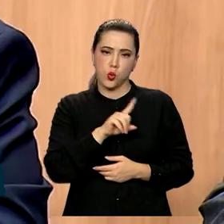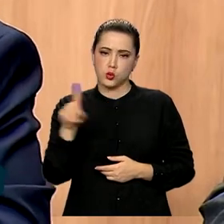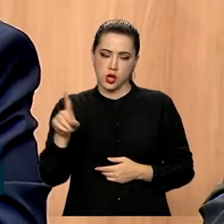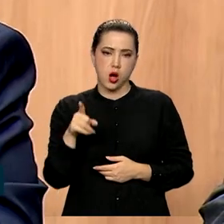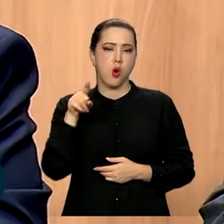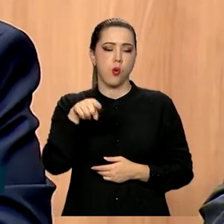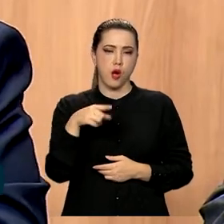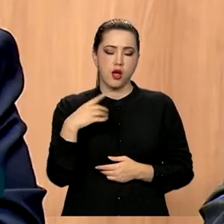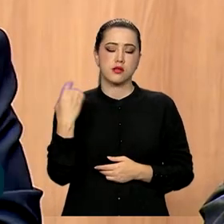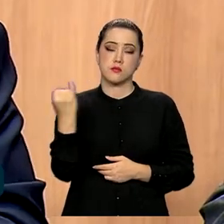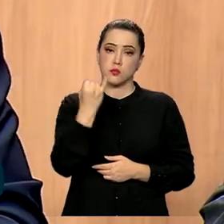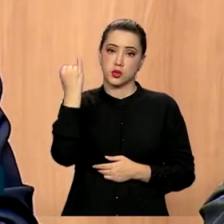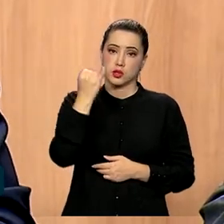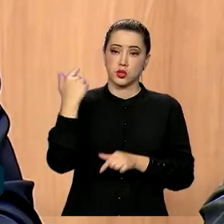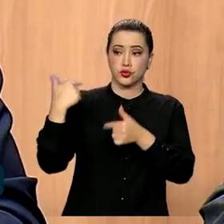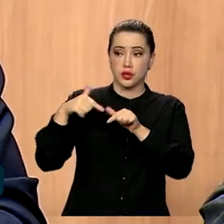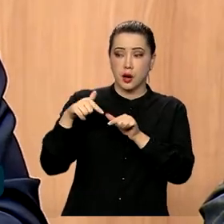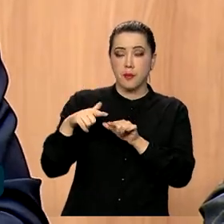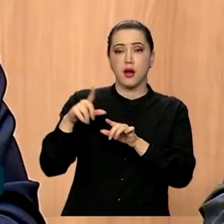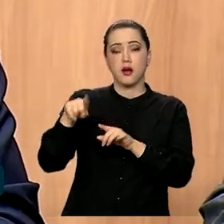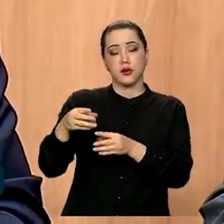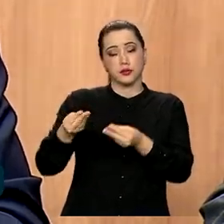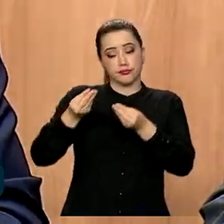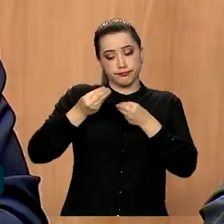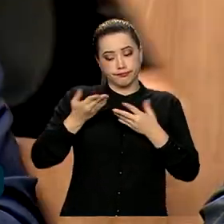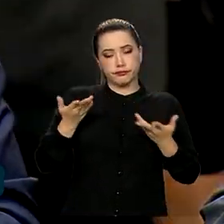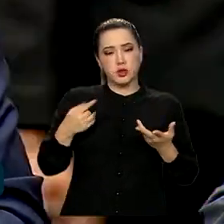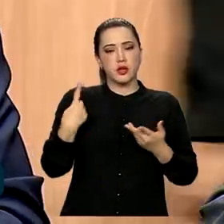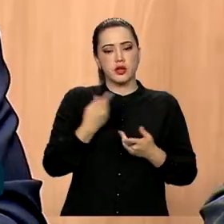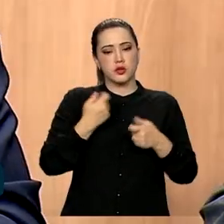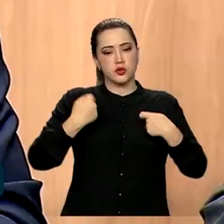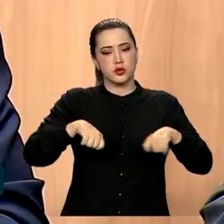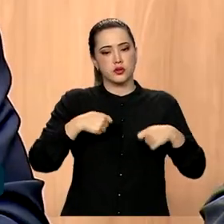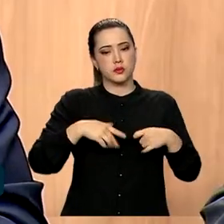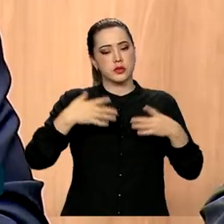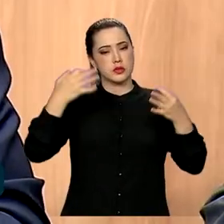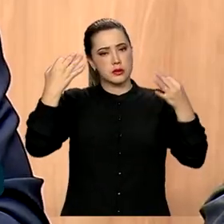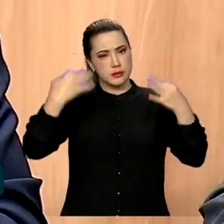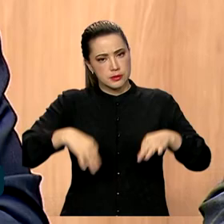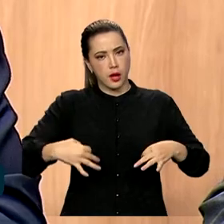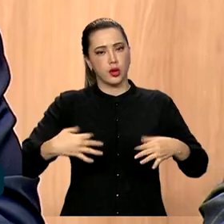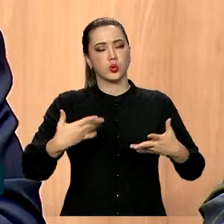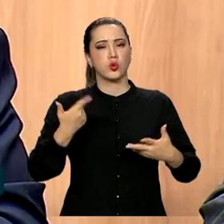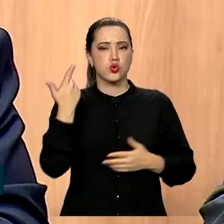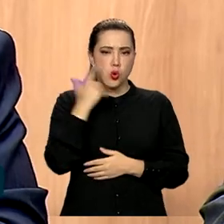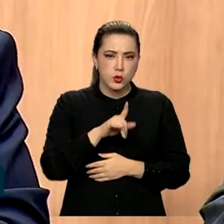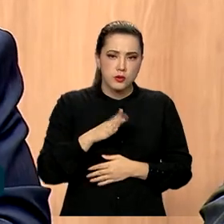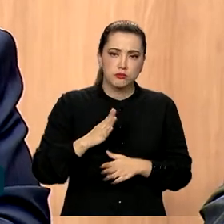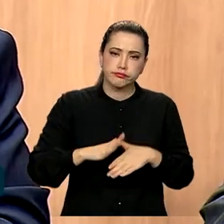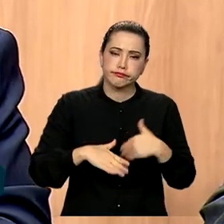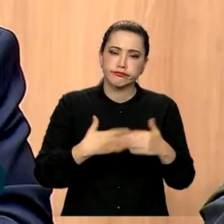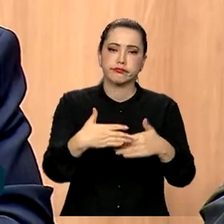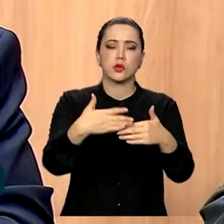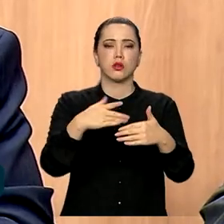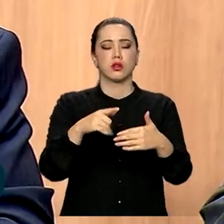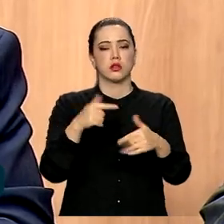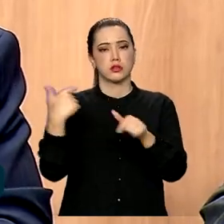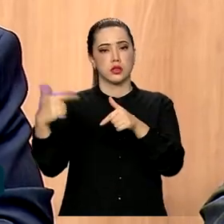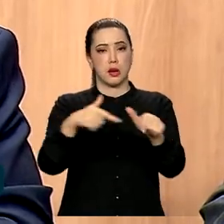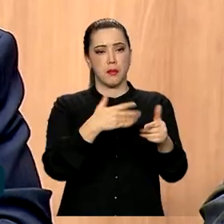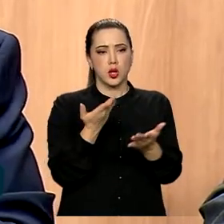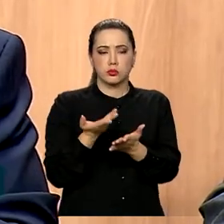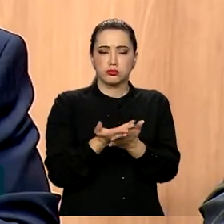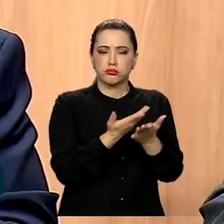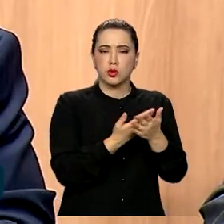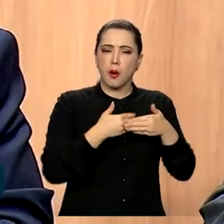fardo histórico, ele nos foi imposto. E nós vamos ter que nos mostrar dignos de carregar esse fardo e de